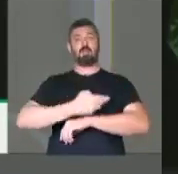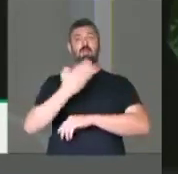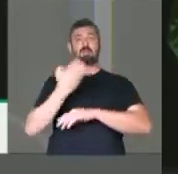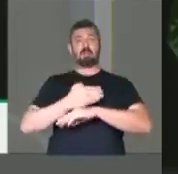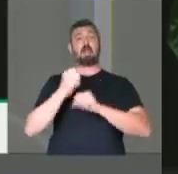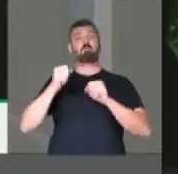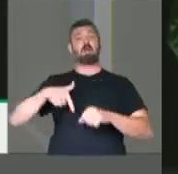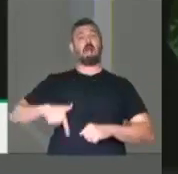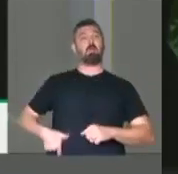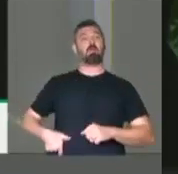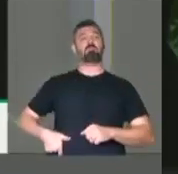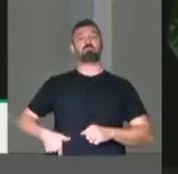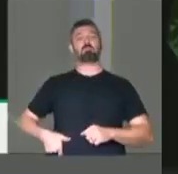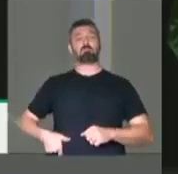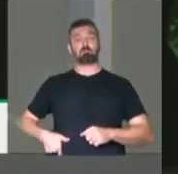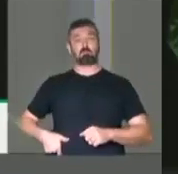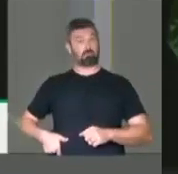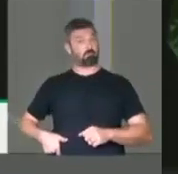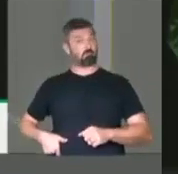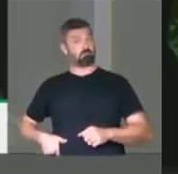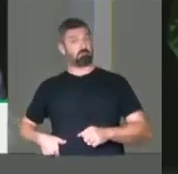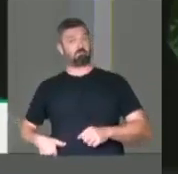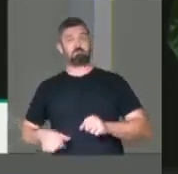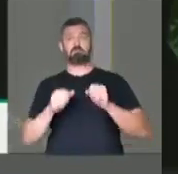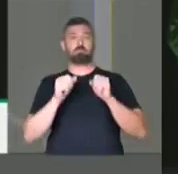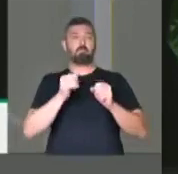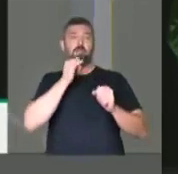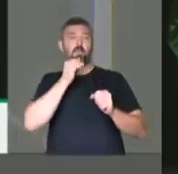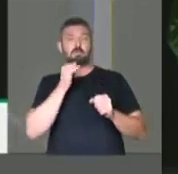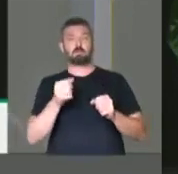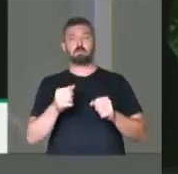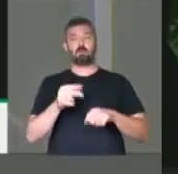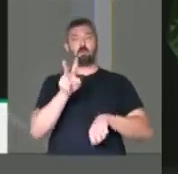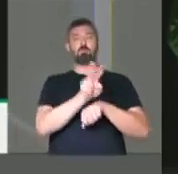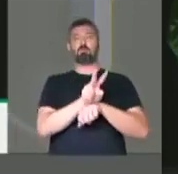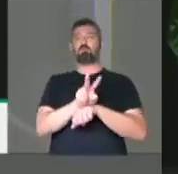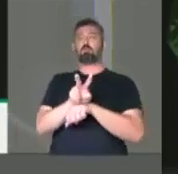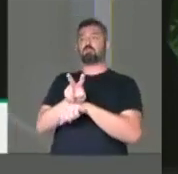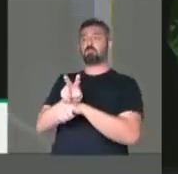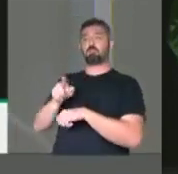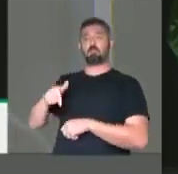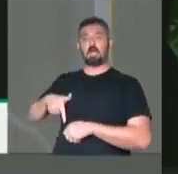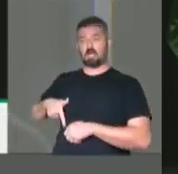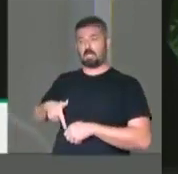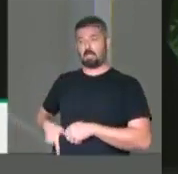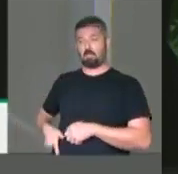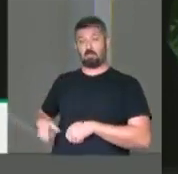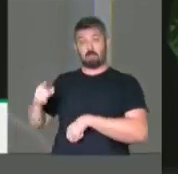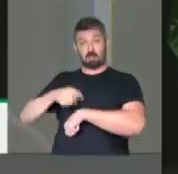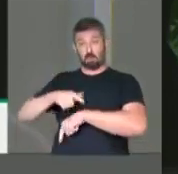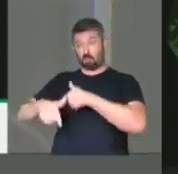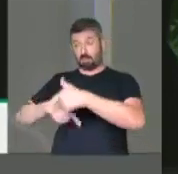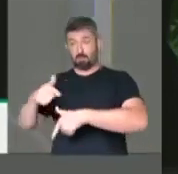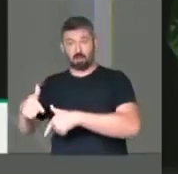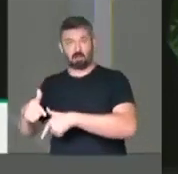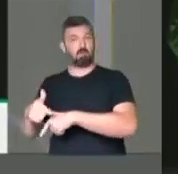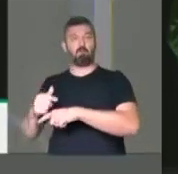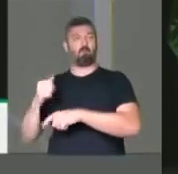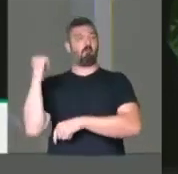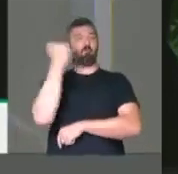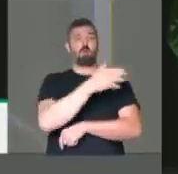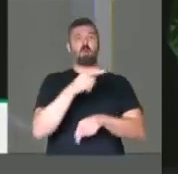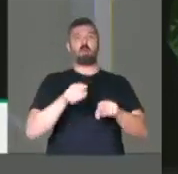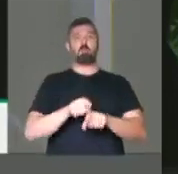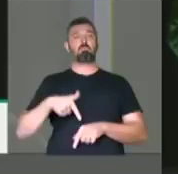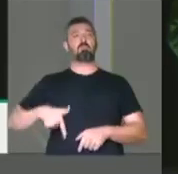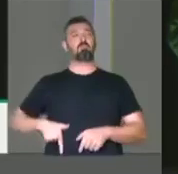poderia ter porte de arma. Você poderia fazer, por exemplo, com que todos os vigilantes tivessem arma não só no seu momento de trabalho de vigilante, mas